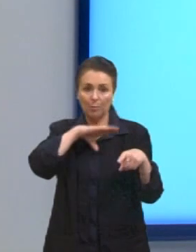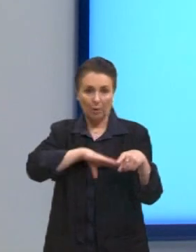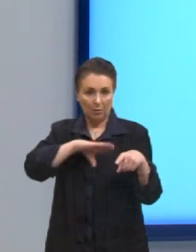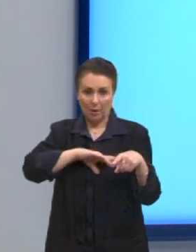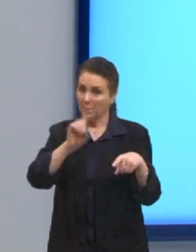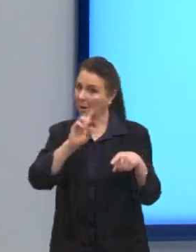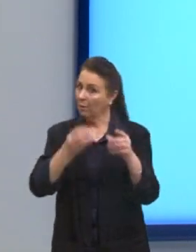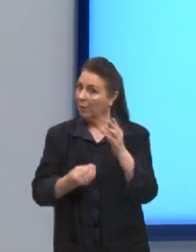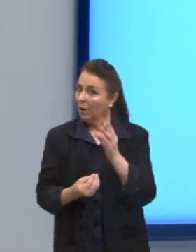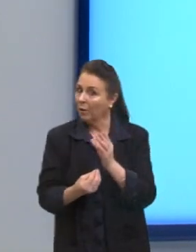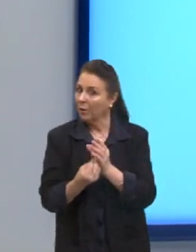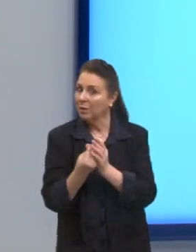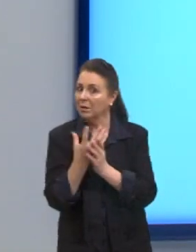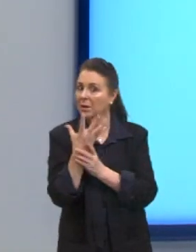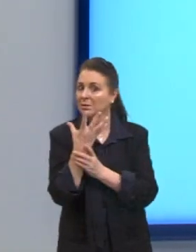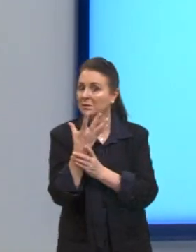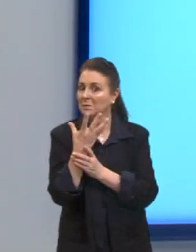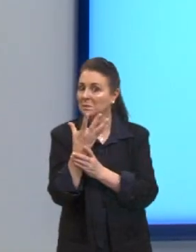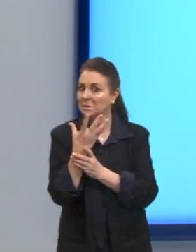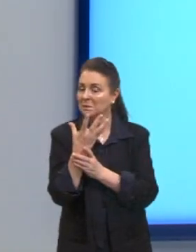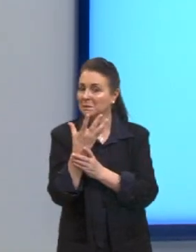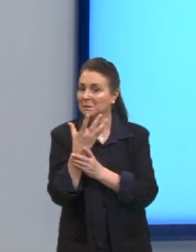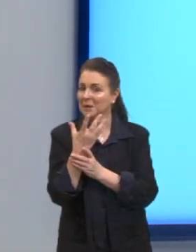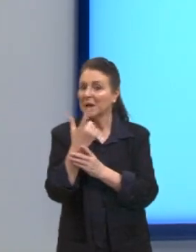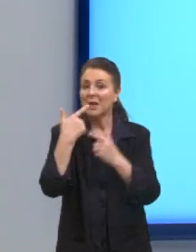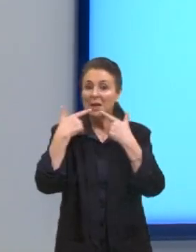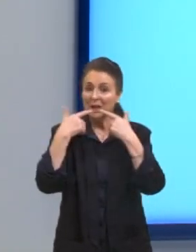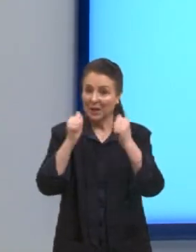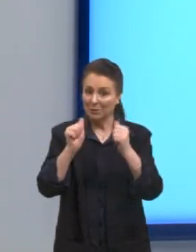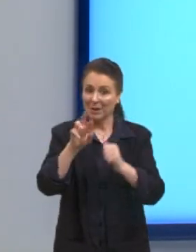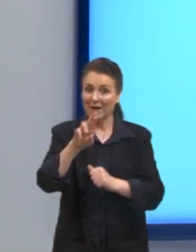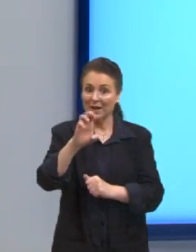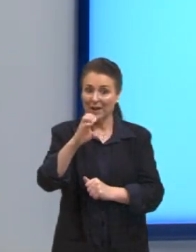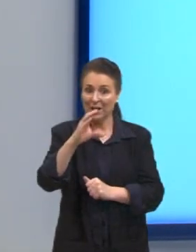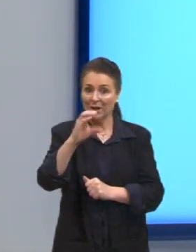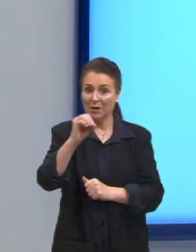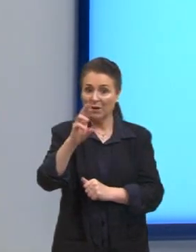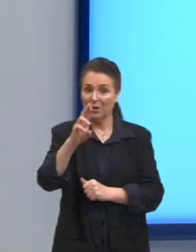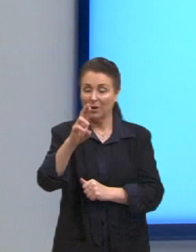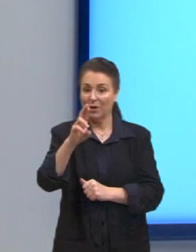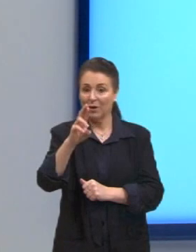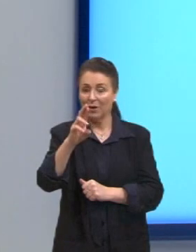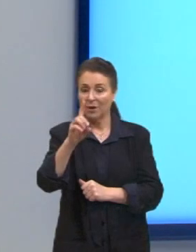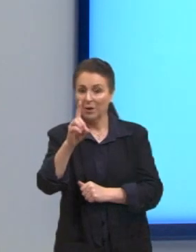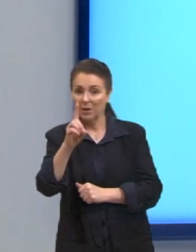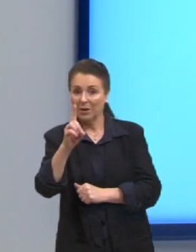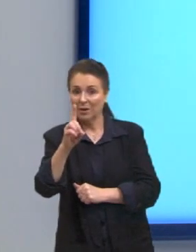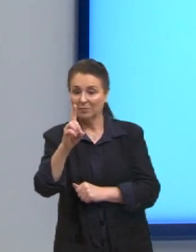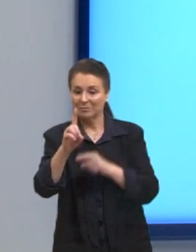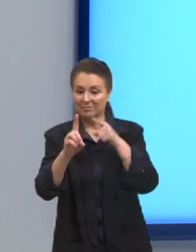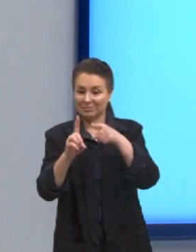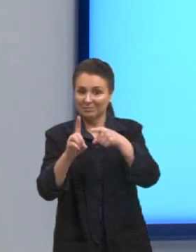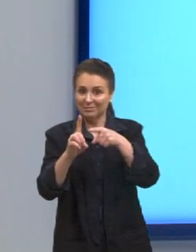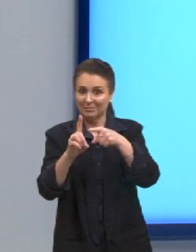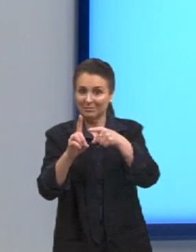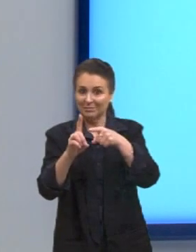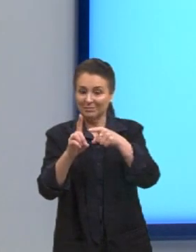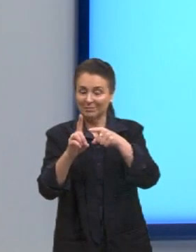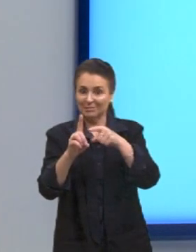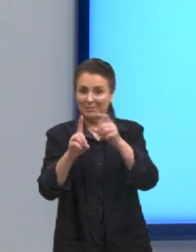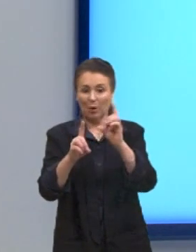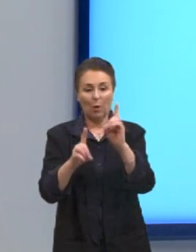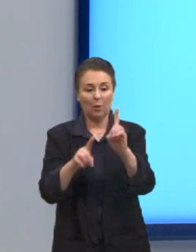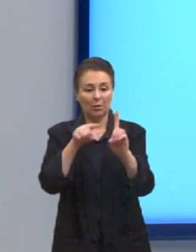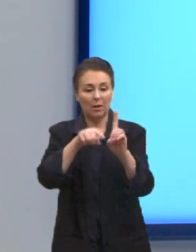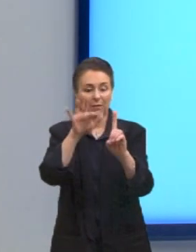de origem da palavra da língua estrangeira. Record, d, d, com esse D mudo. Record, para nós, não